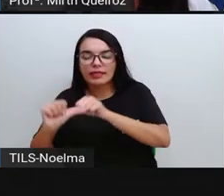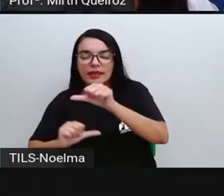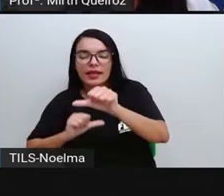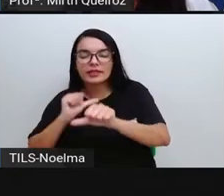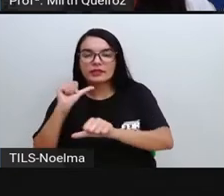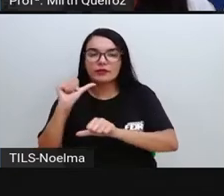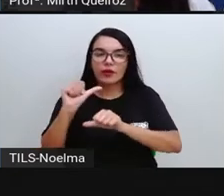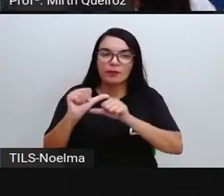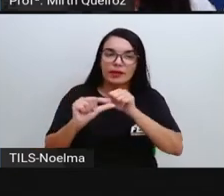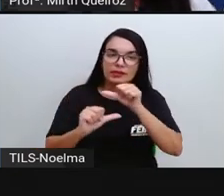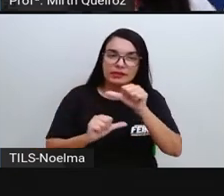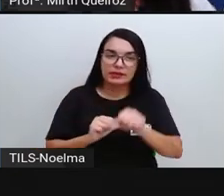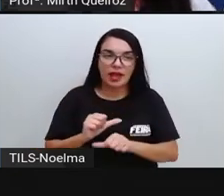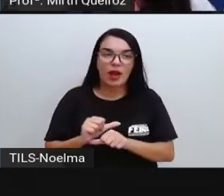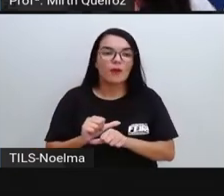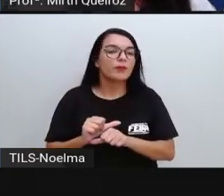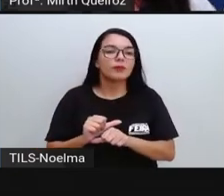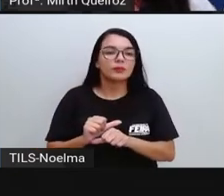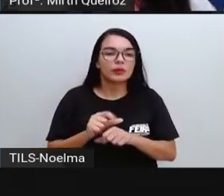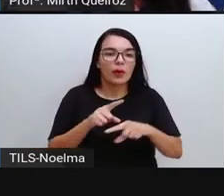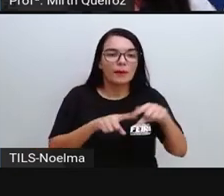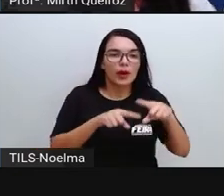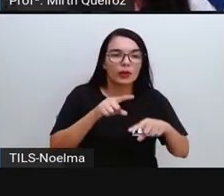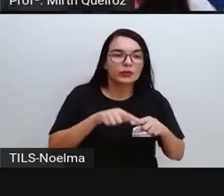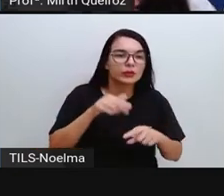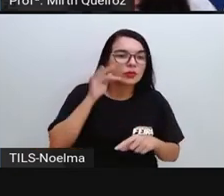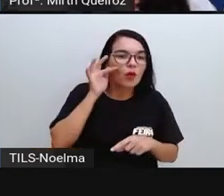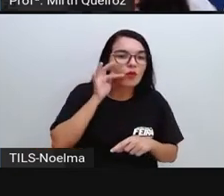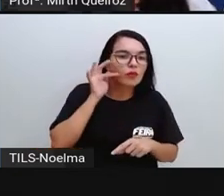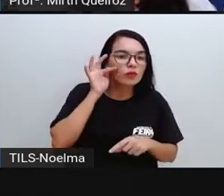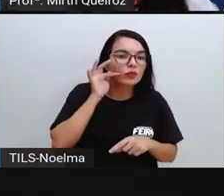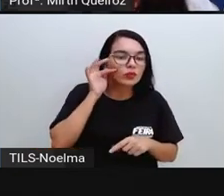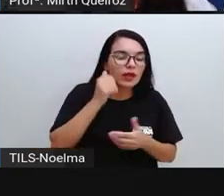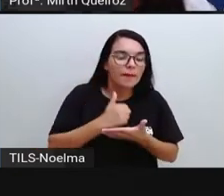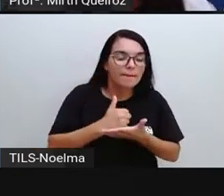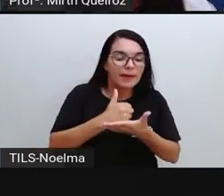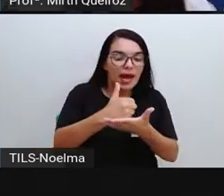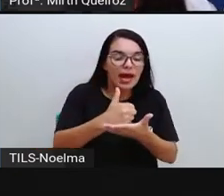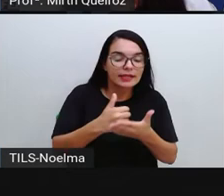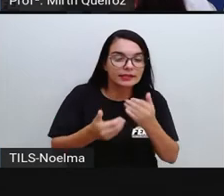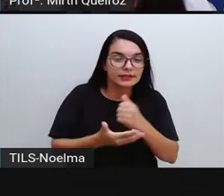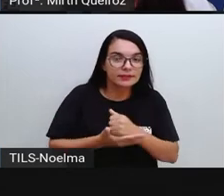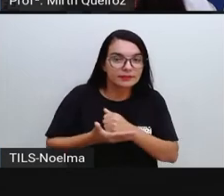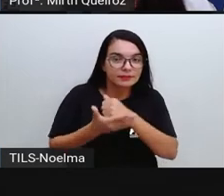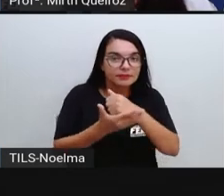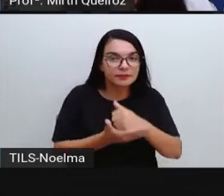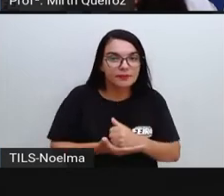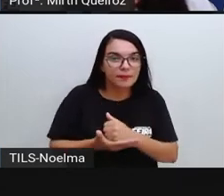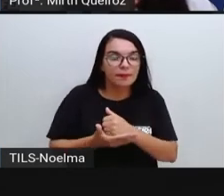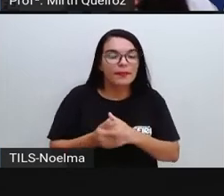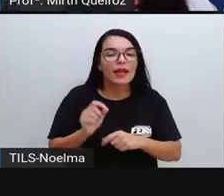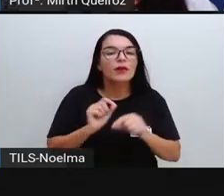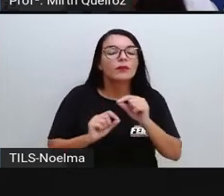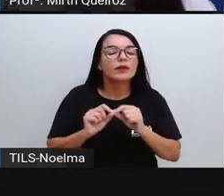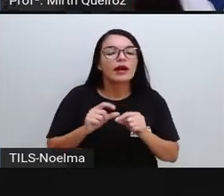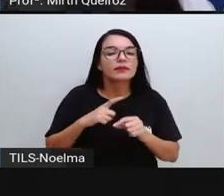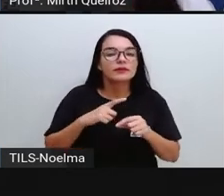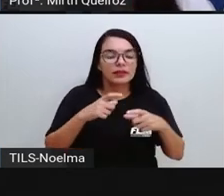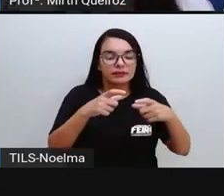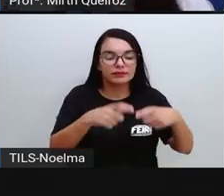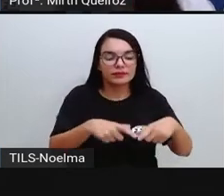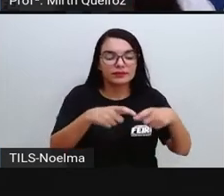deste material, né? Dessa matéria-prima, essa transformação vai fazer parte aí do setor